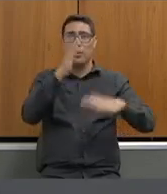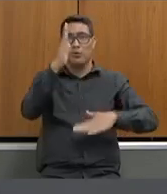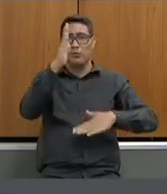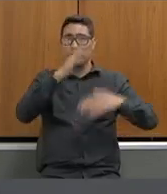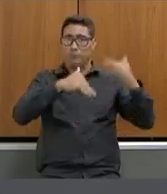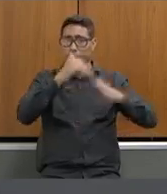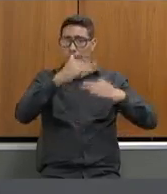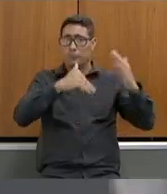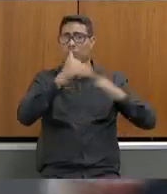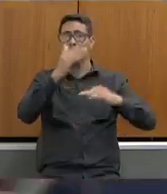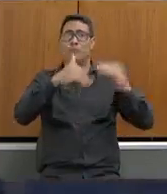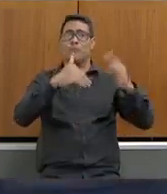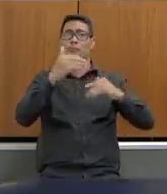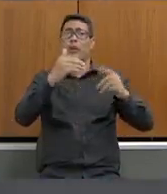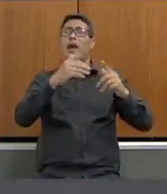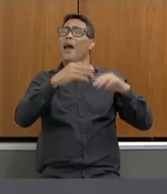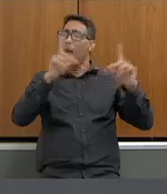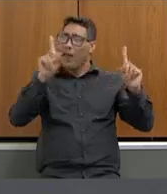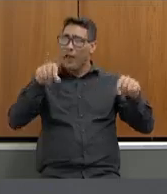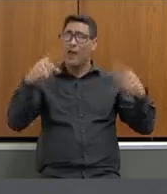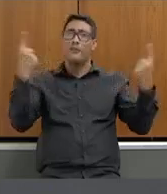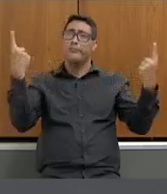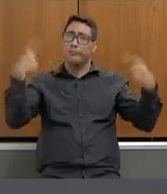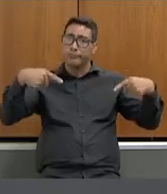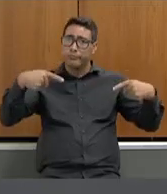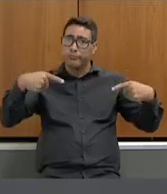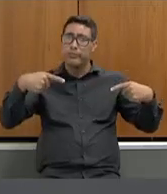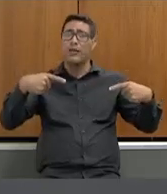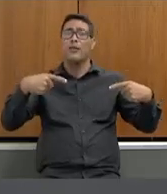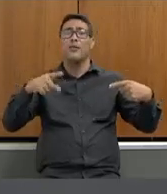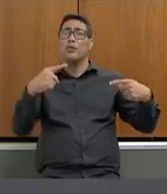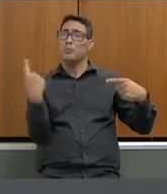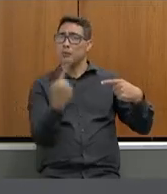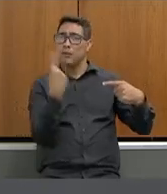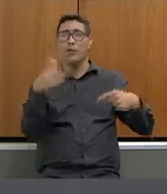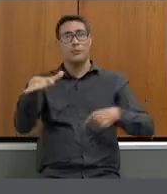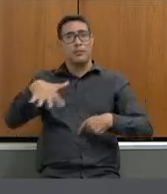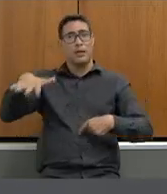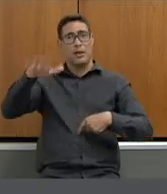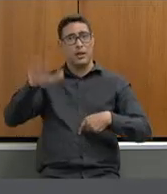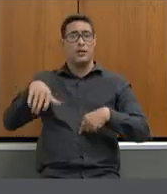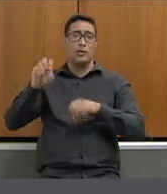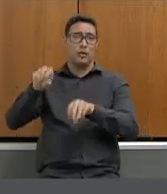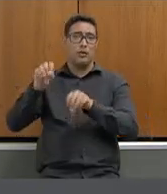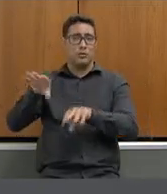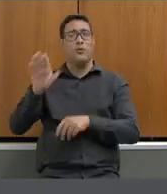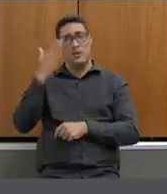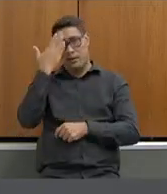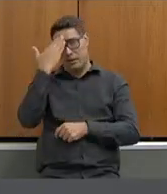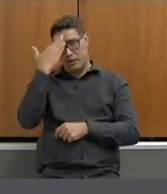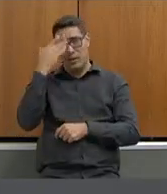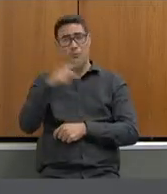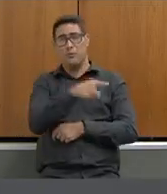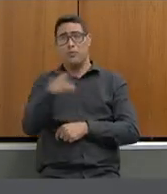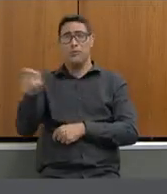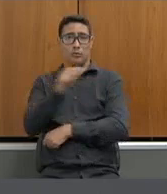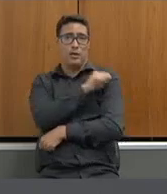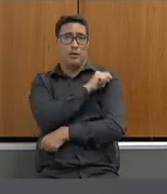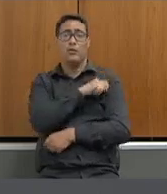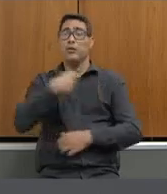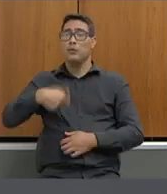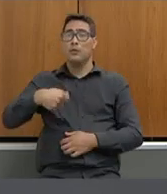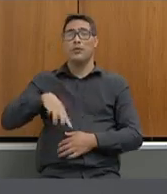o o desafio né para nós da educação sabemos que os estudantes eles precisam de participar